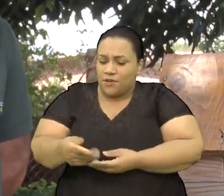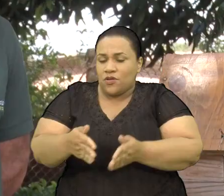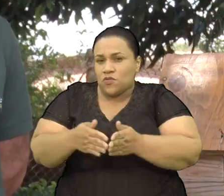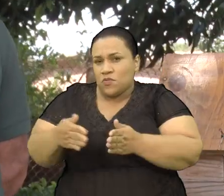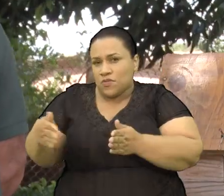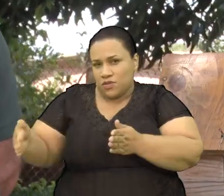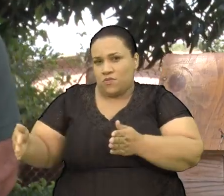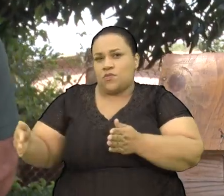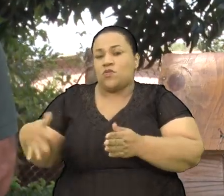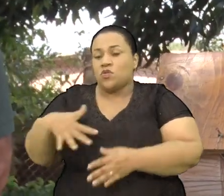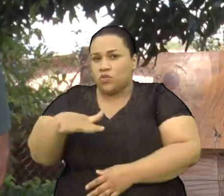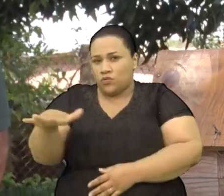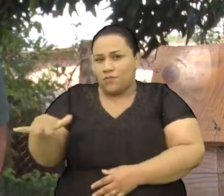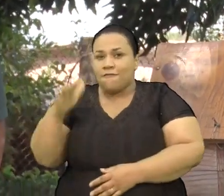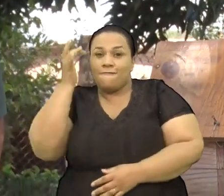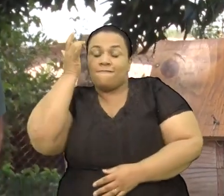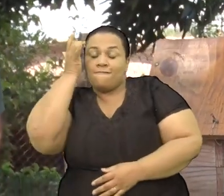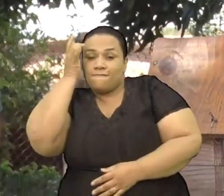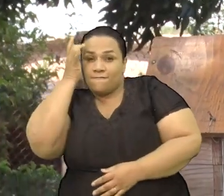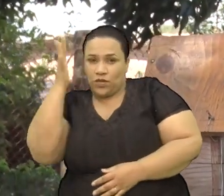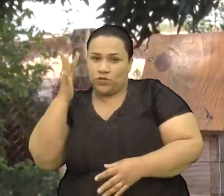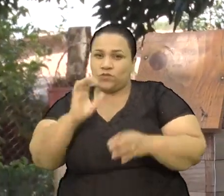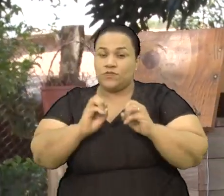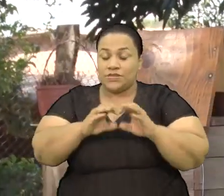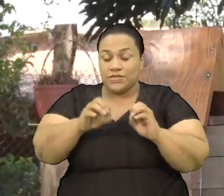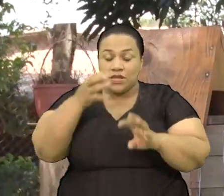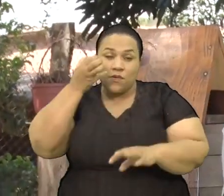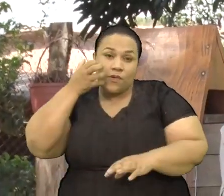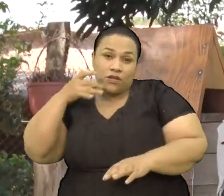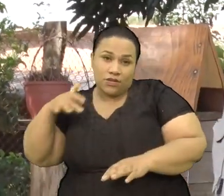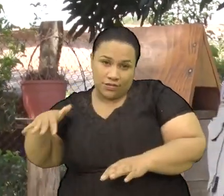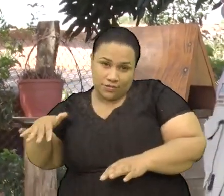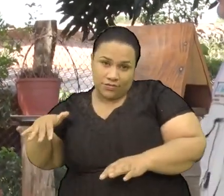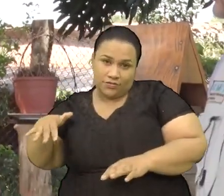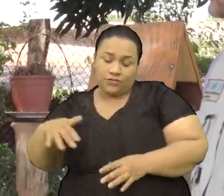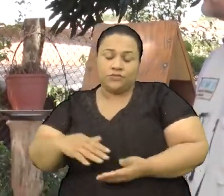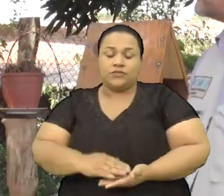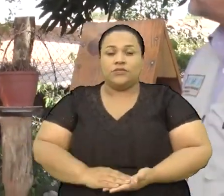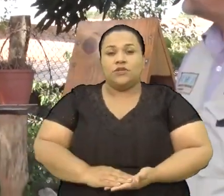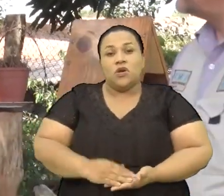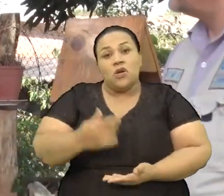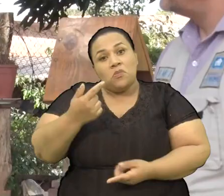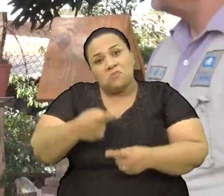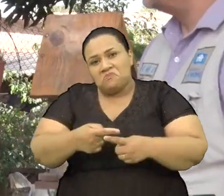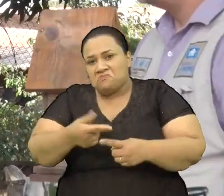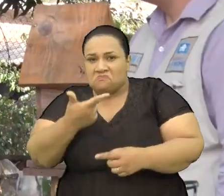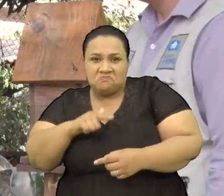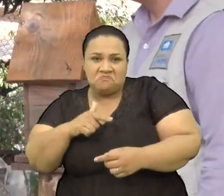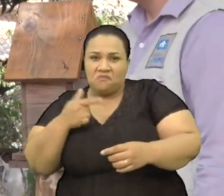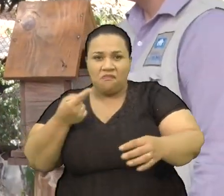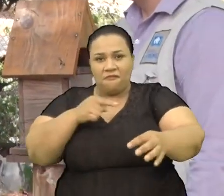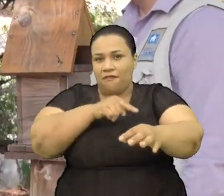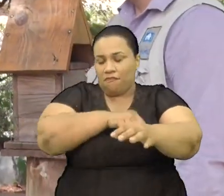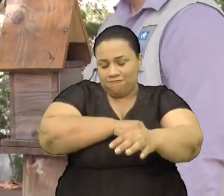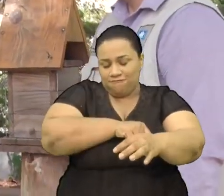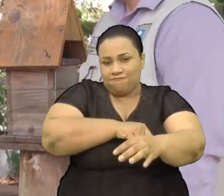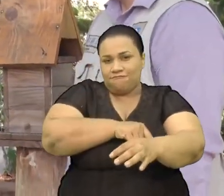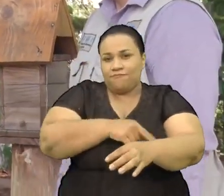No ambiente E é muito fácil De você Ensinar A criança Já que ela Não tem ferrão